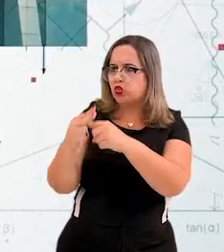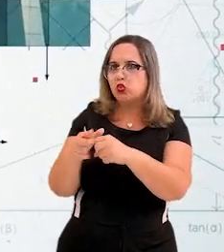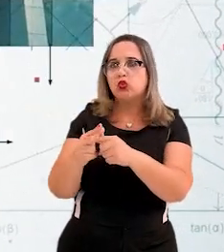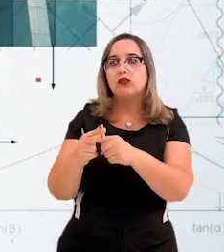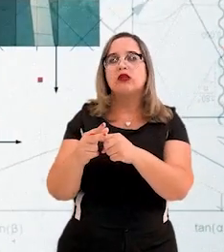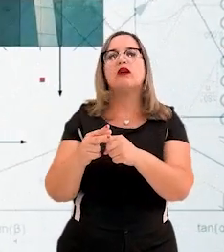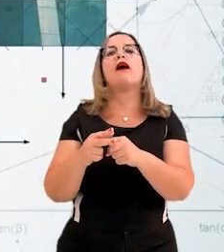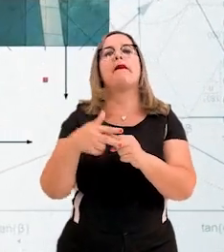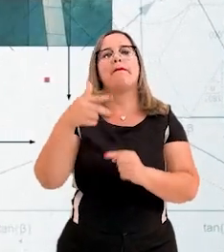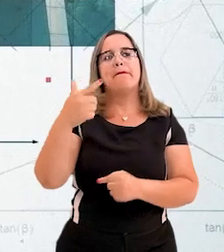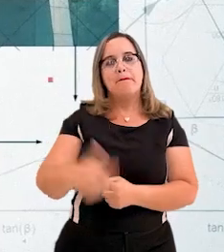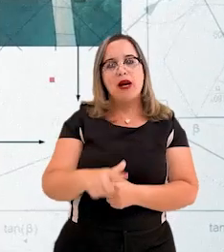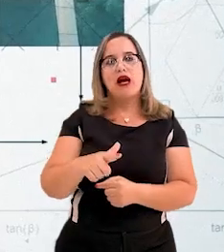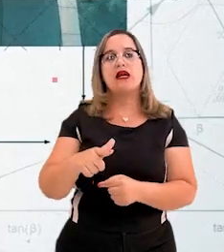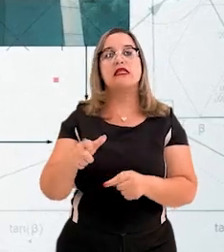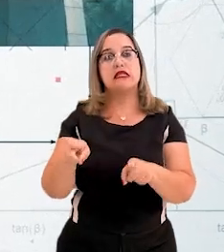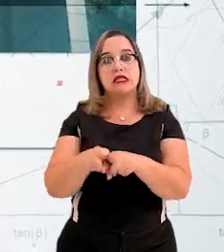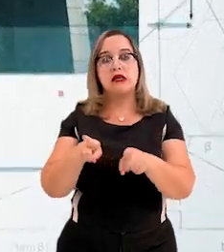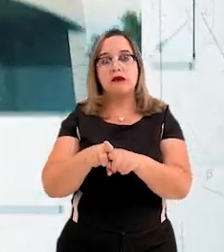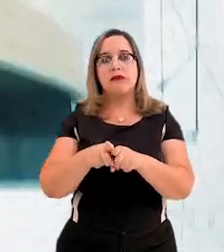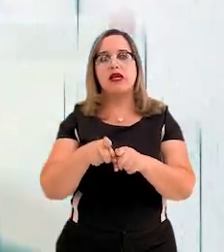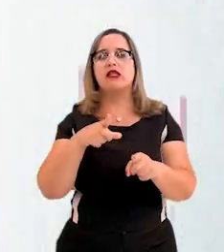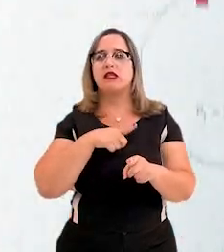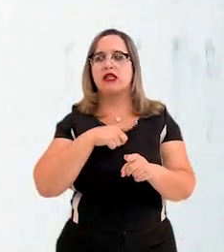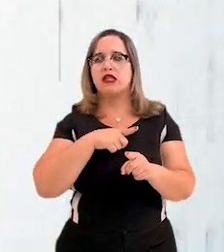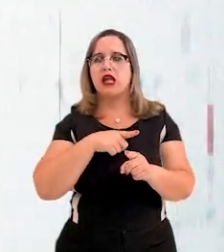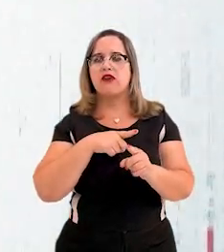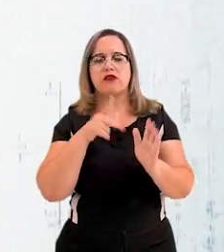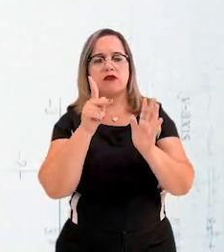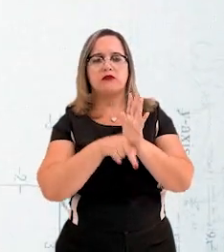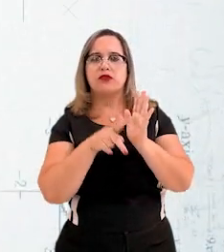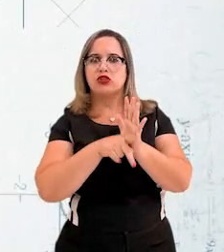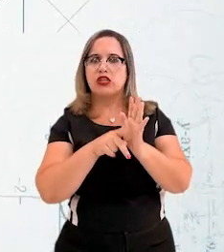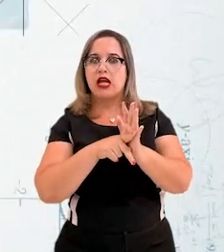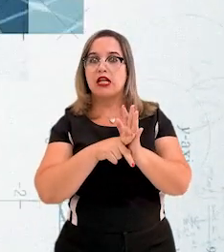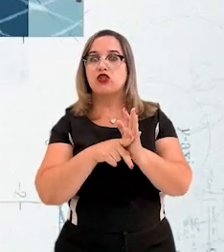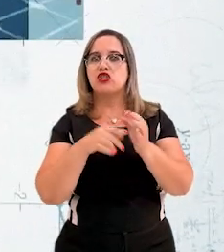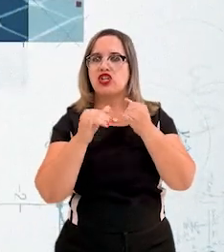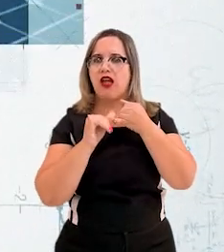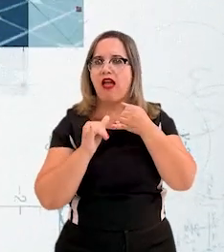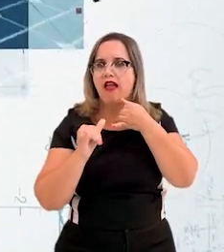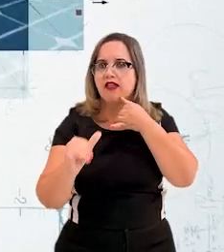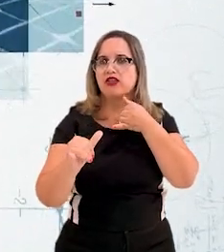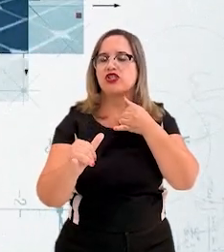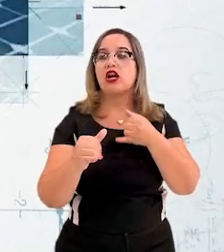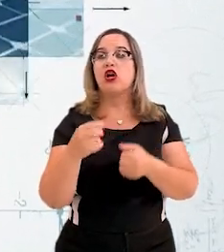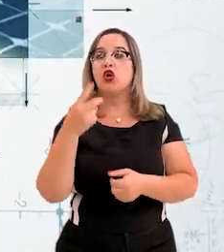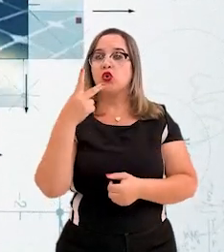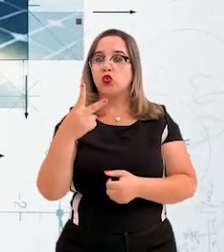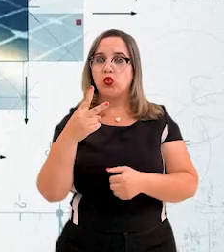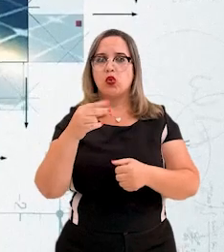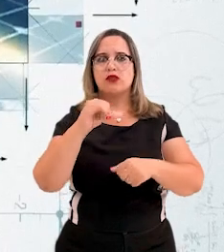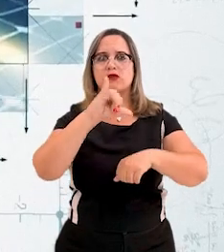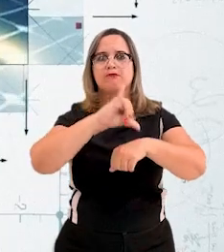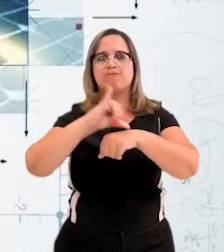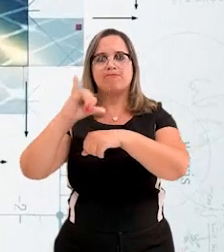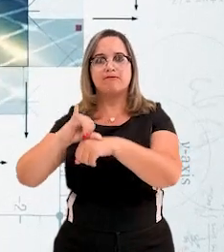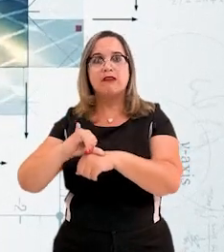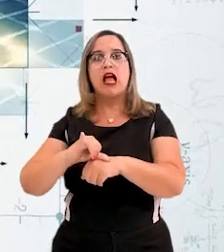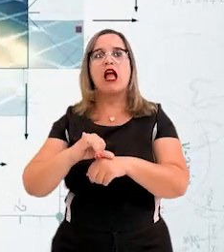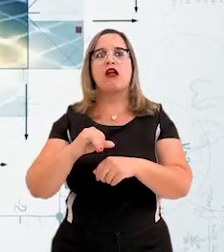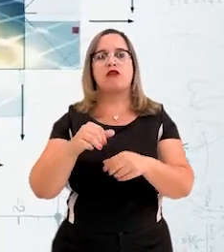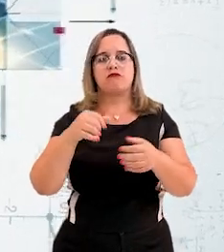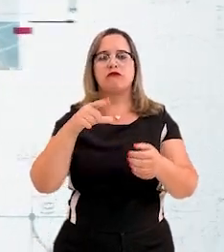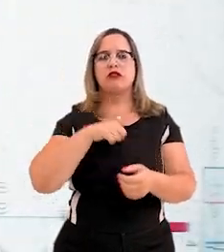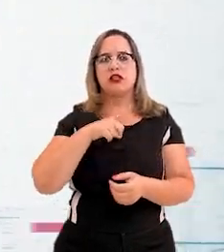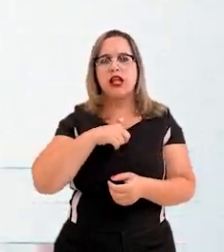E ainda, contempladas pelo Programa de Eficiência Energética, duas unidades do Ministério Público